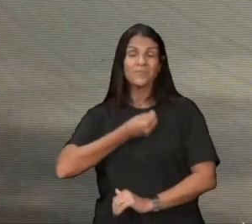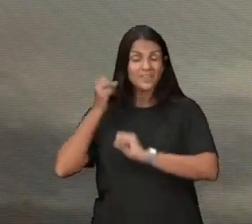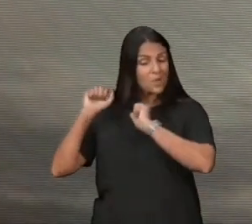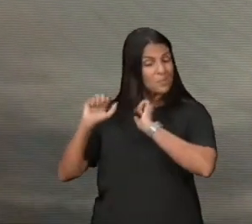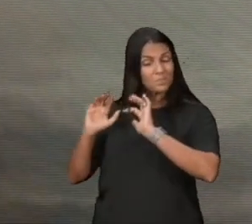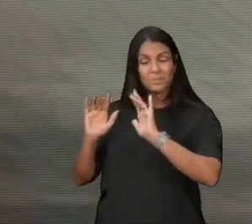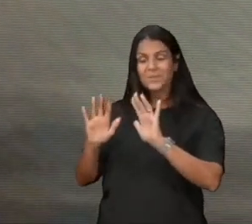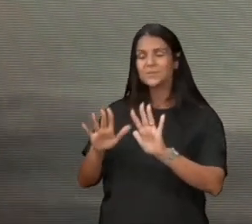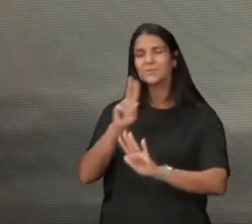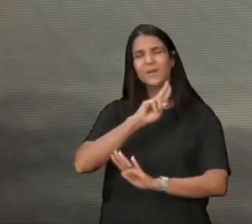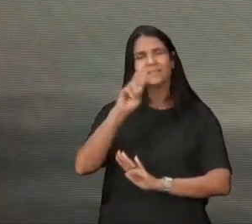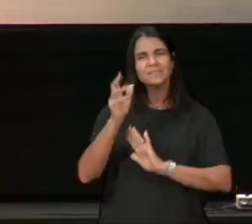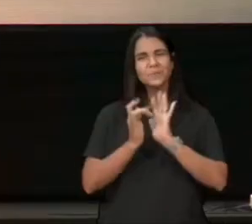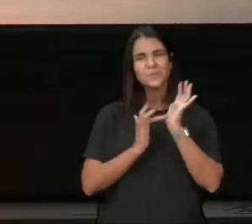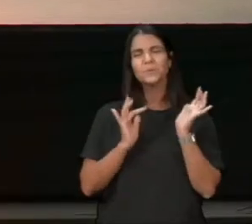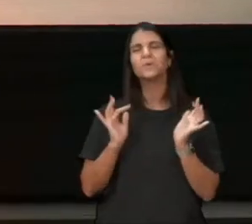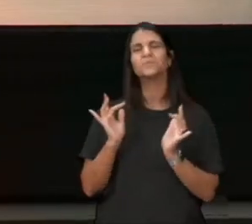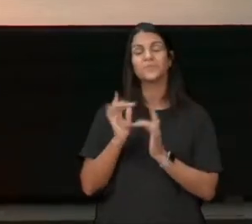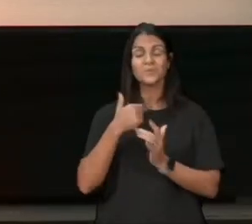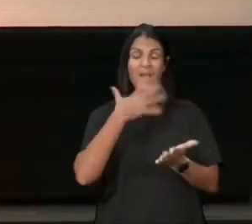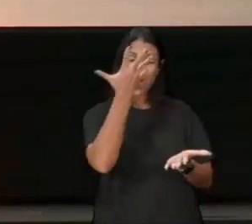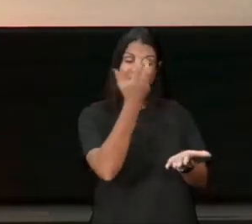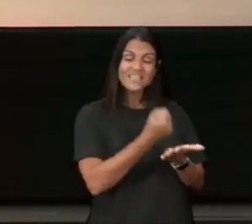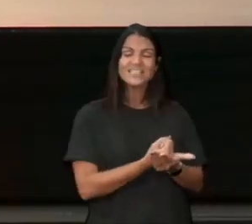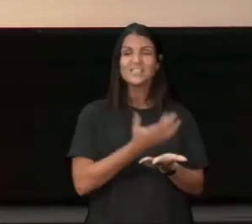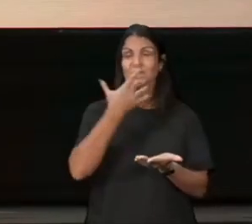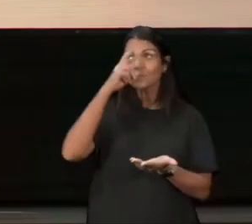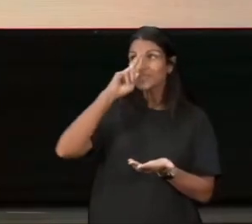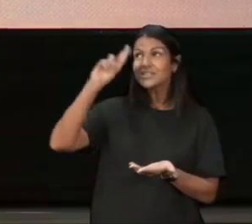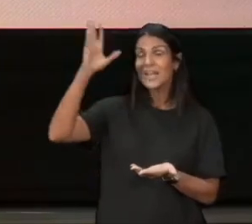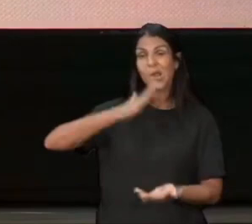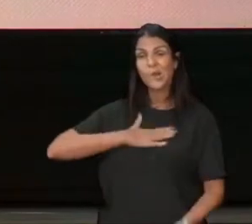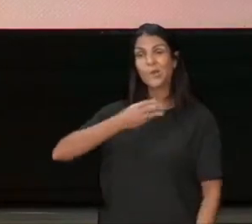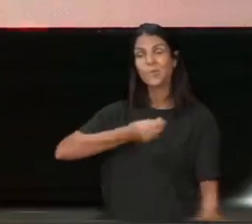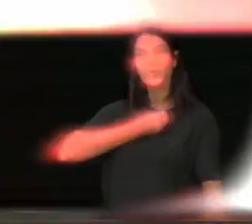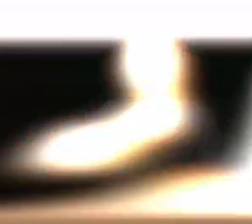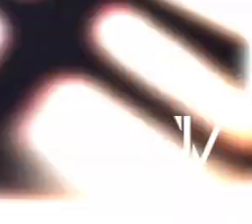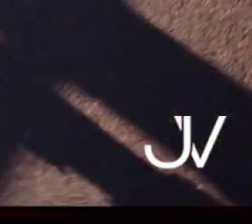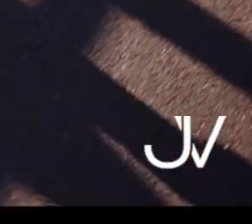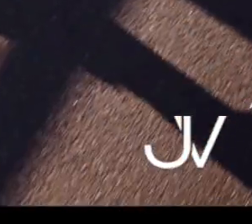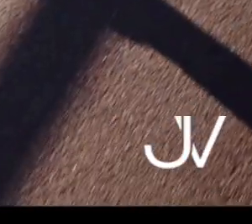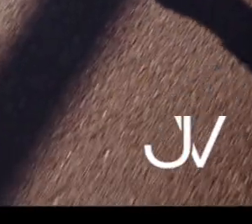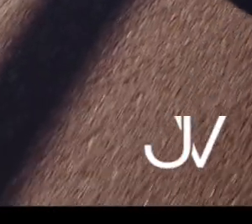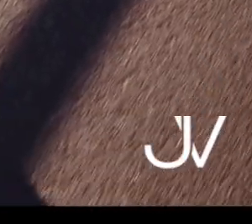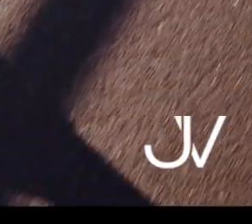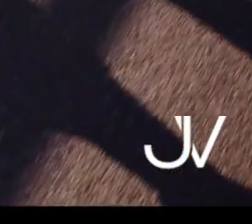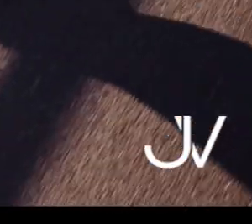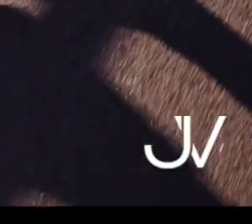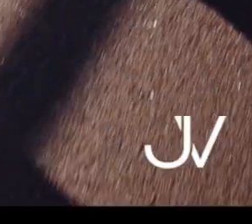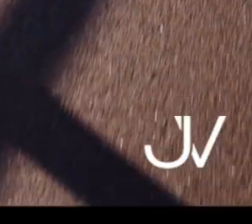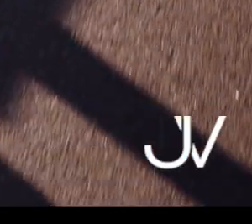em nome de Jesus, eu te recebo Senhor, como o Senhor da minha vida, Amém. Amém.